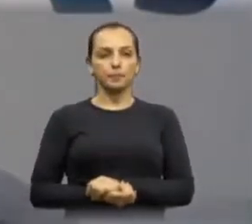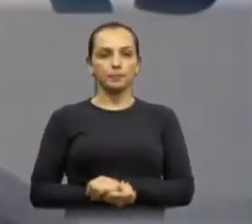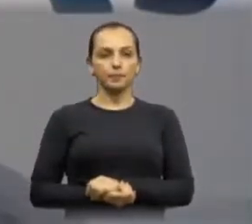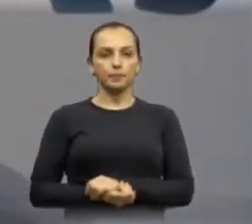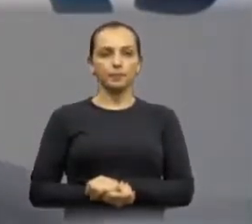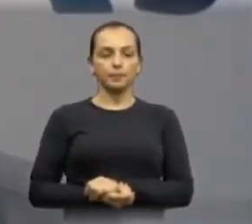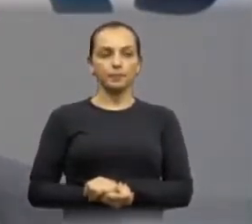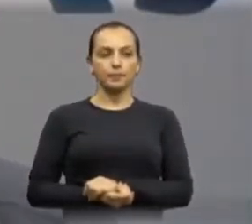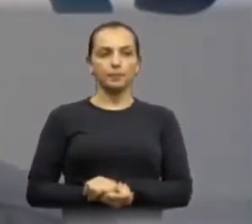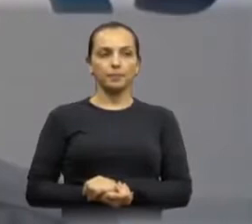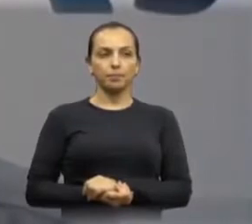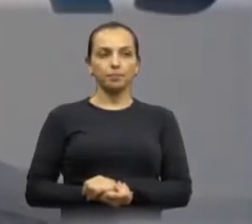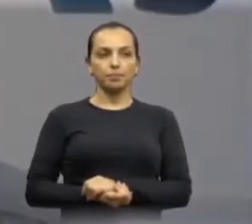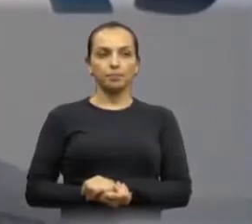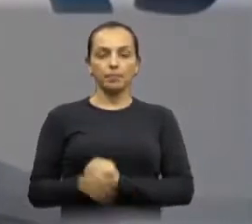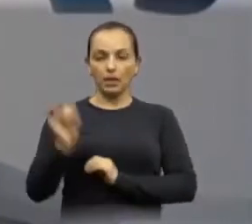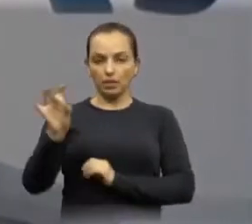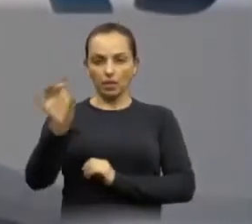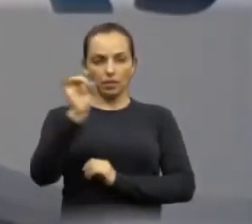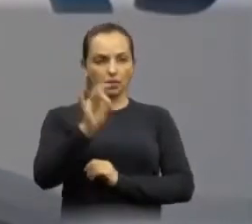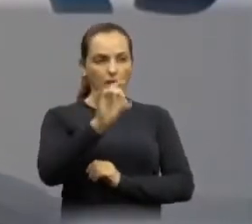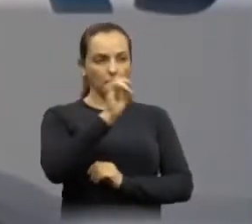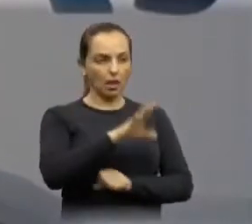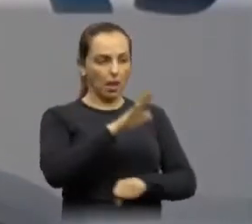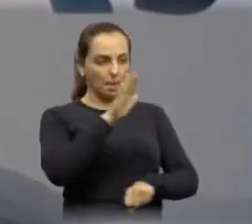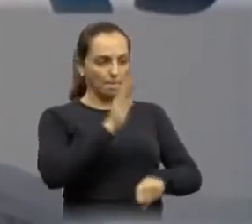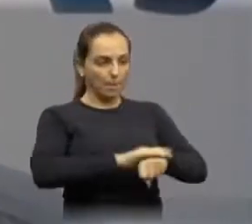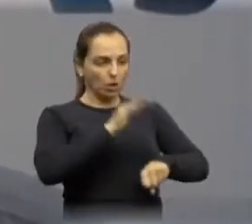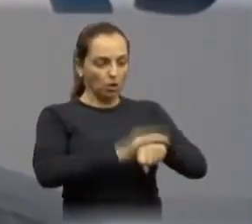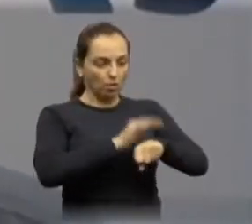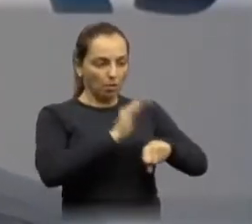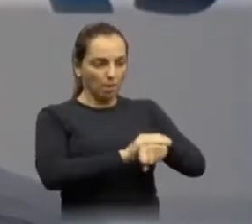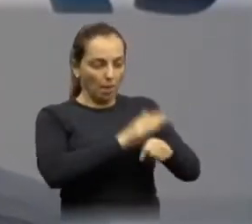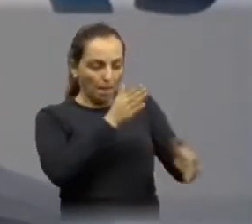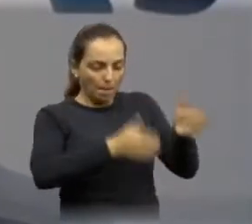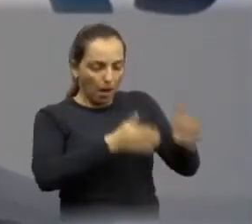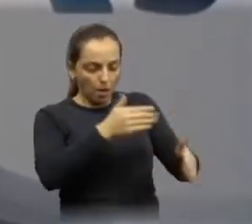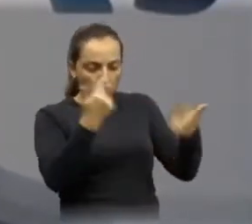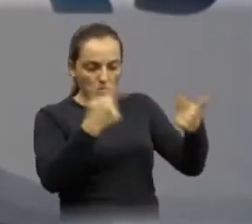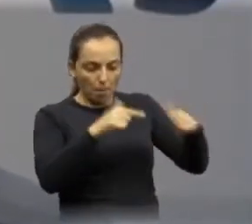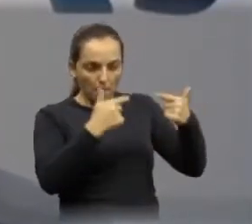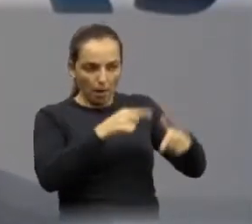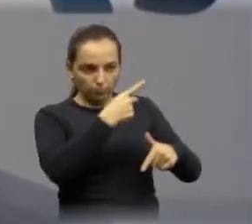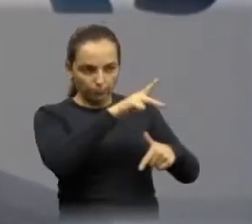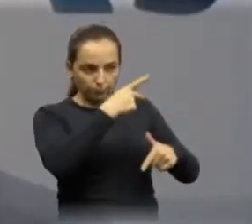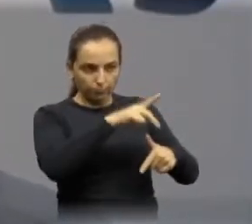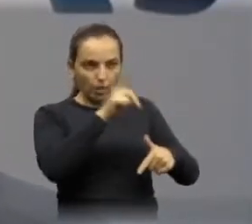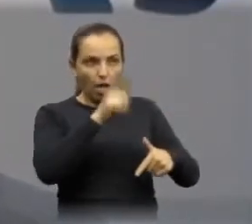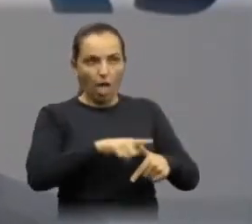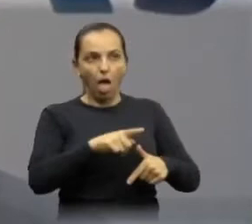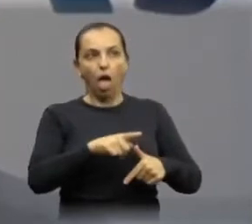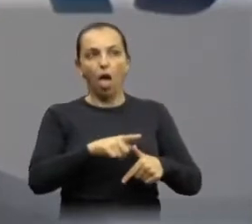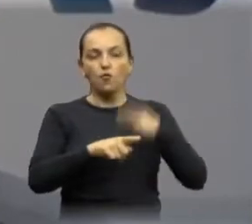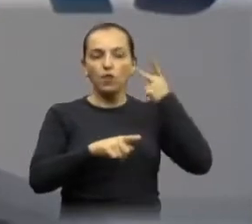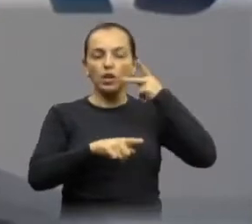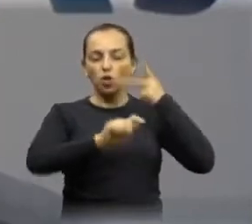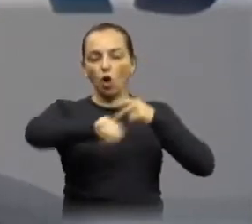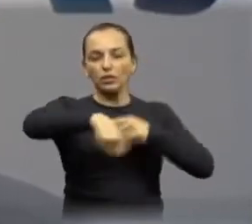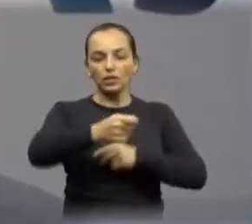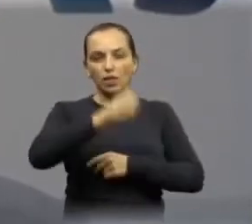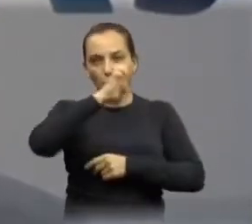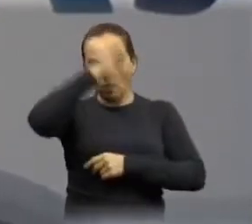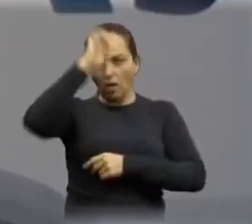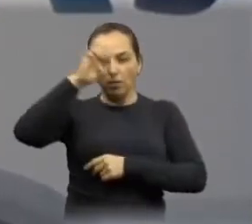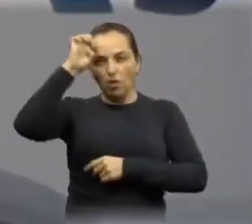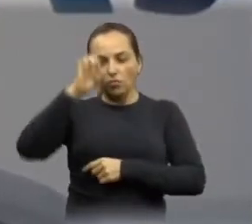que cada um é dono de seu mandato. Eu aprendi isso com o nosso nobre vereador Edson Well. Uma vez ele falou isso para